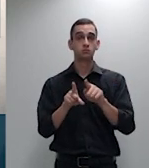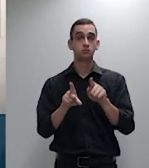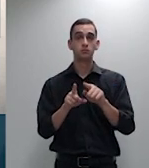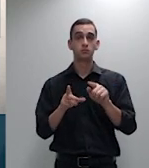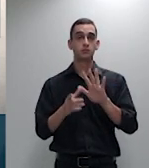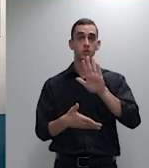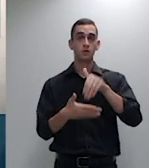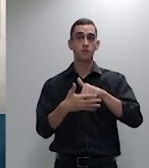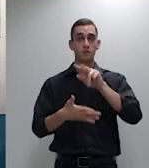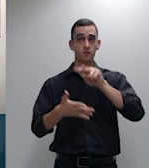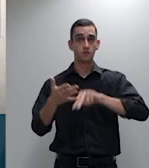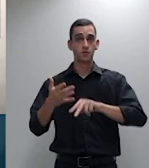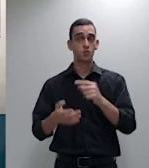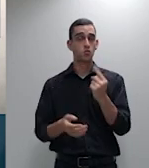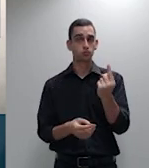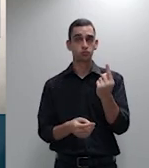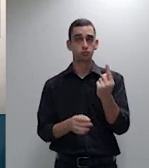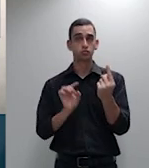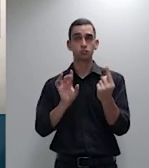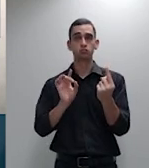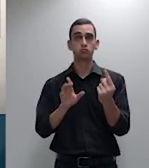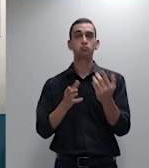Ministra Nancy Andrigui.